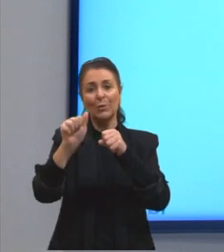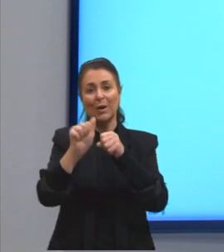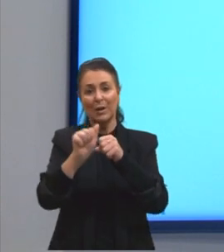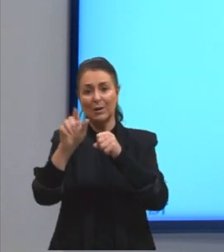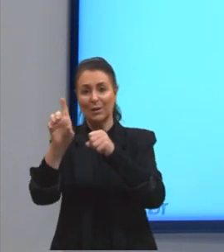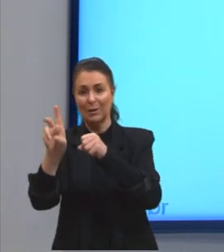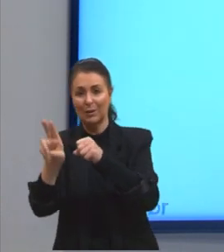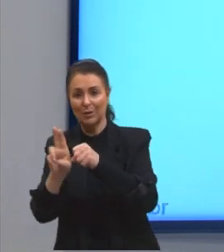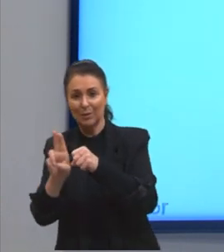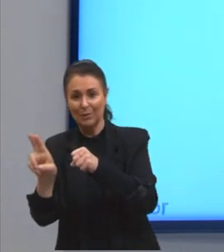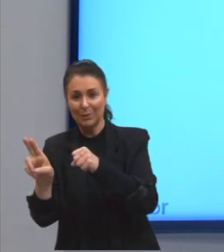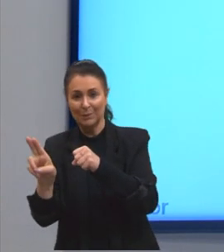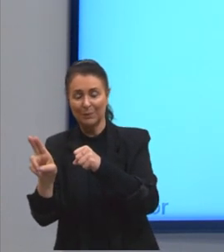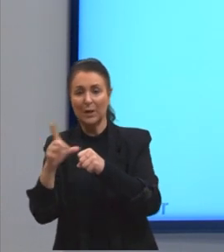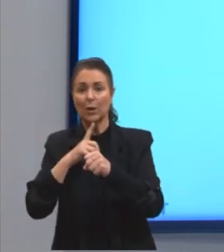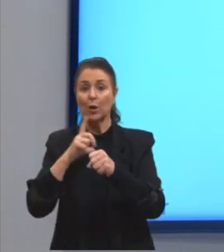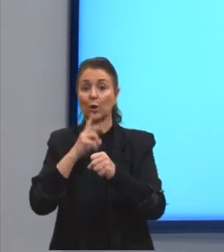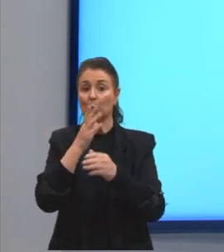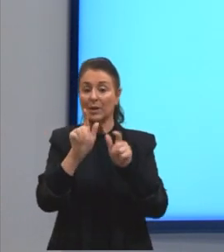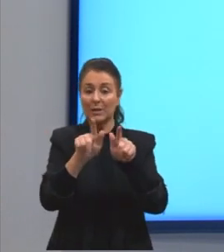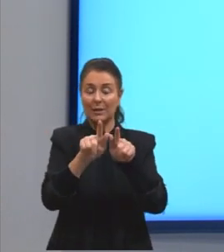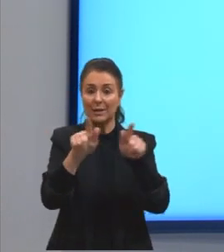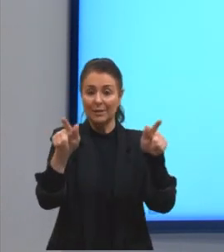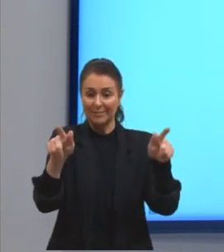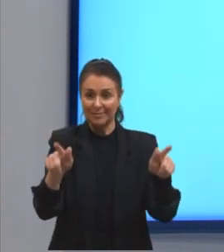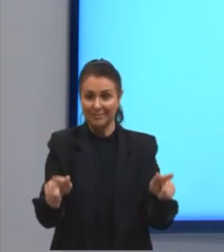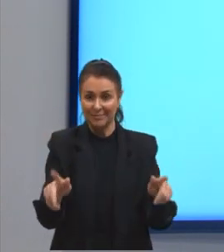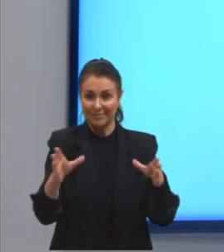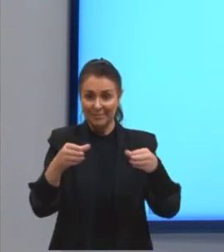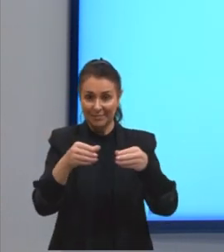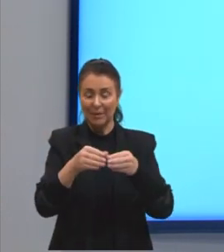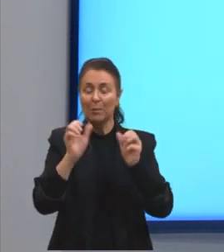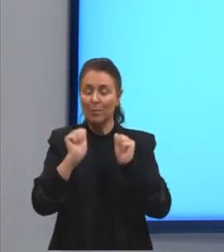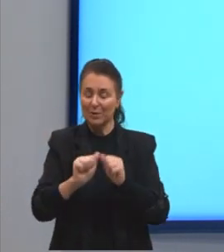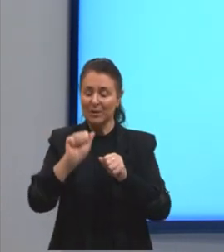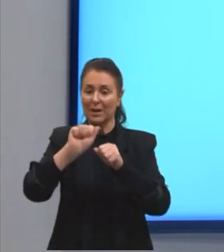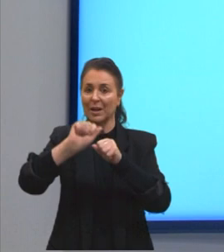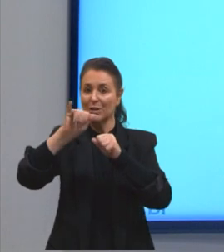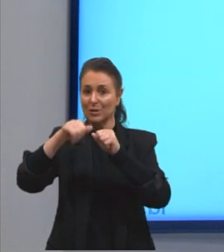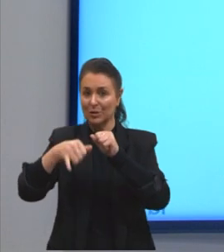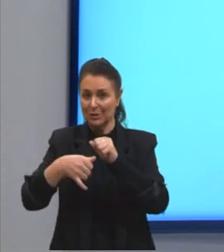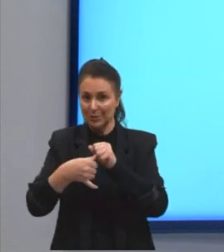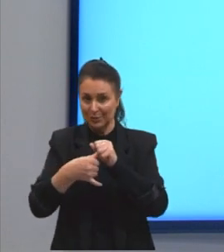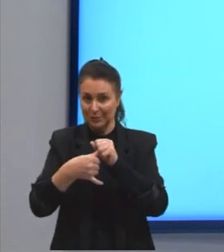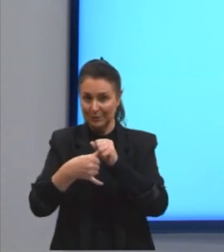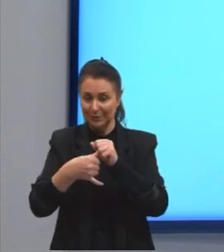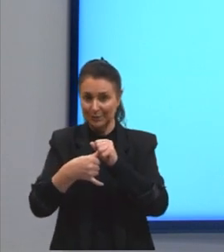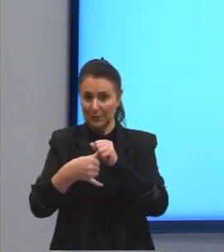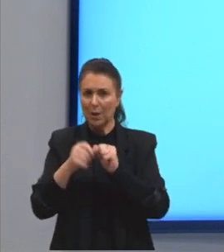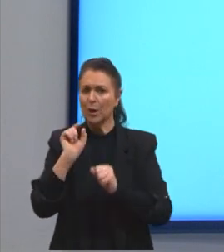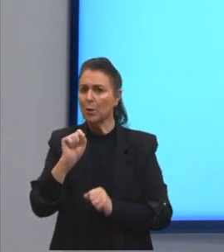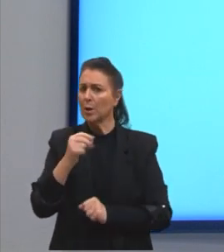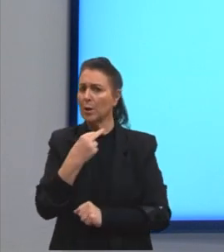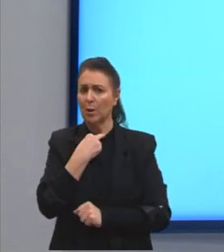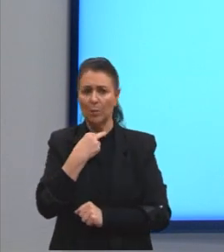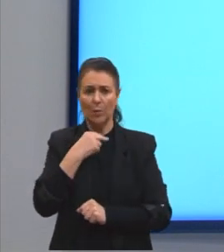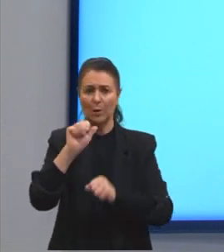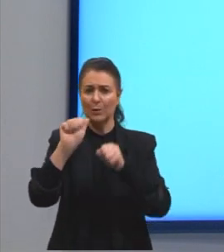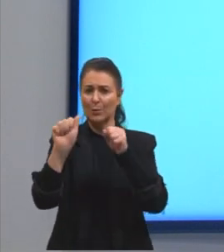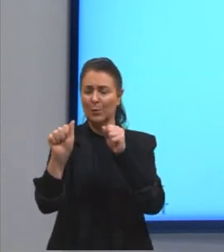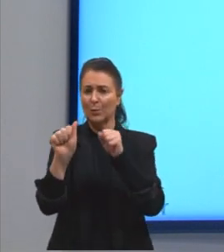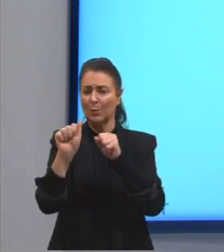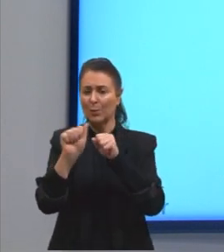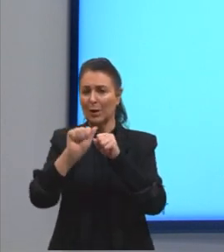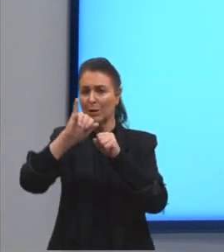todas essas classes gramaticais ali podem ser adjuntos. E o que não pode ser adjunto?